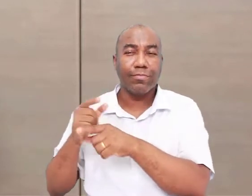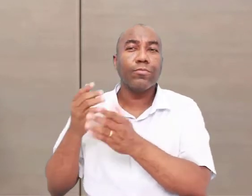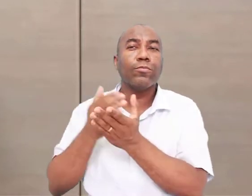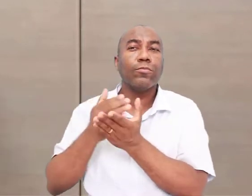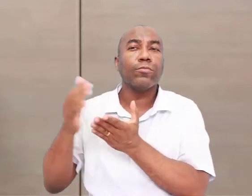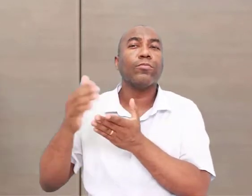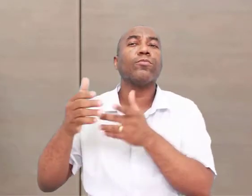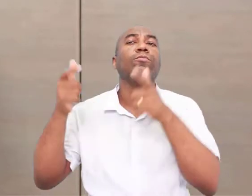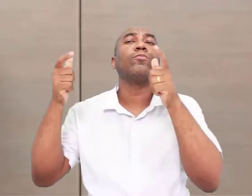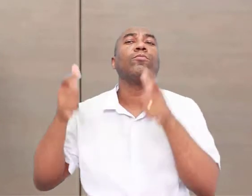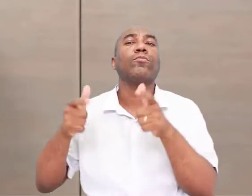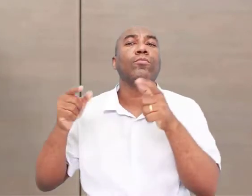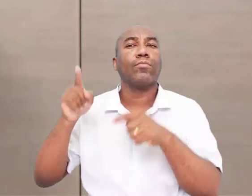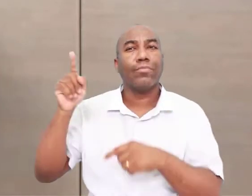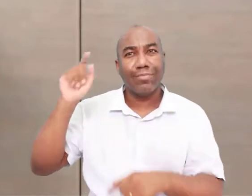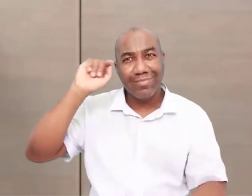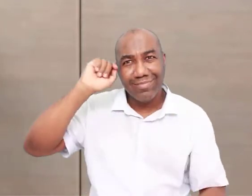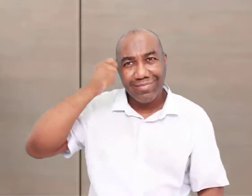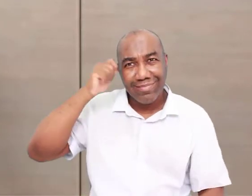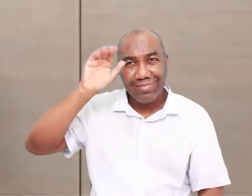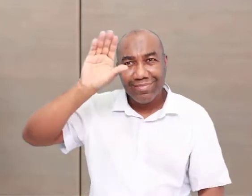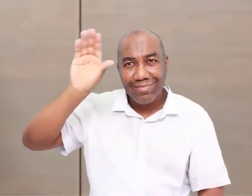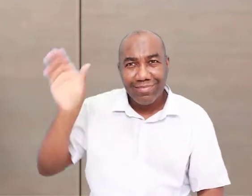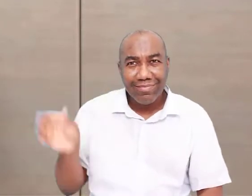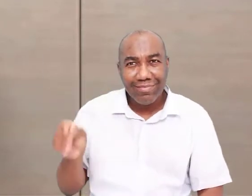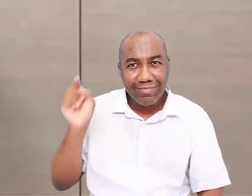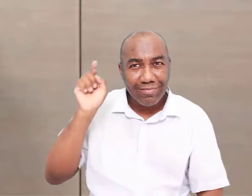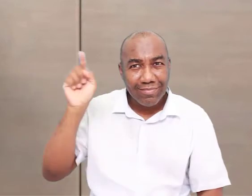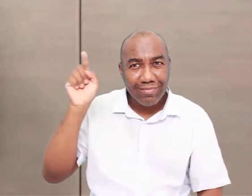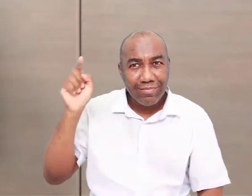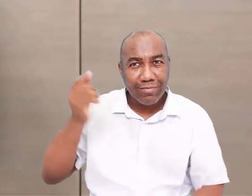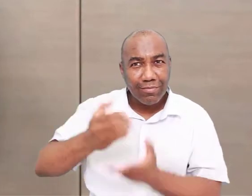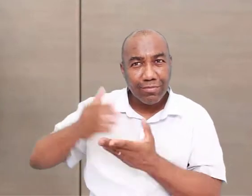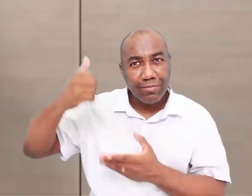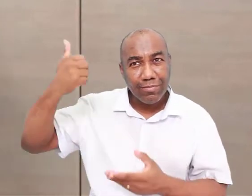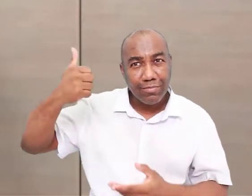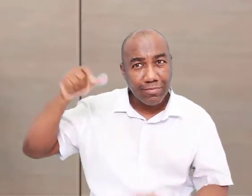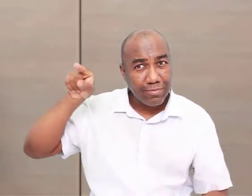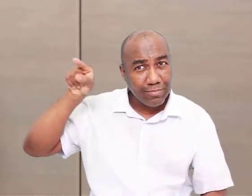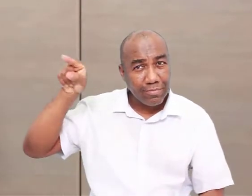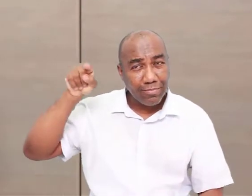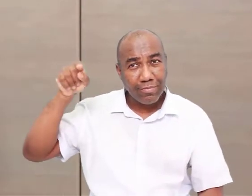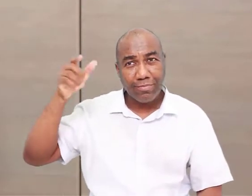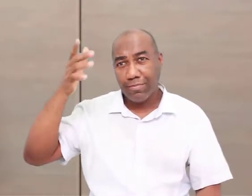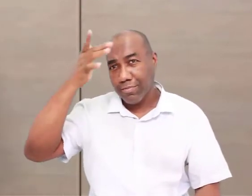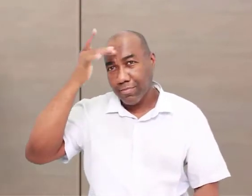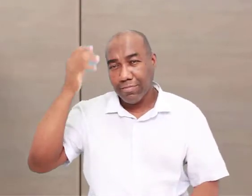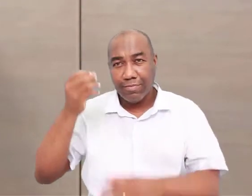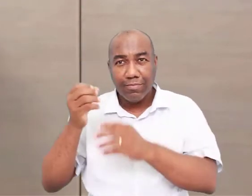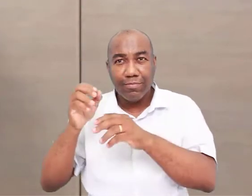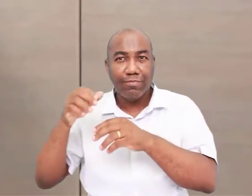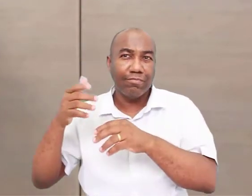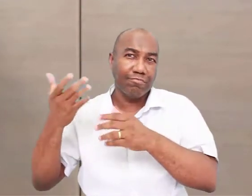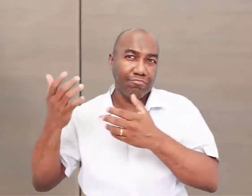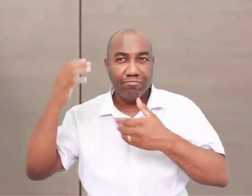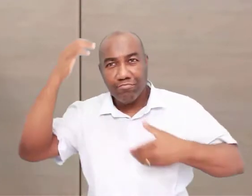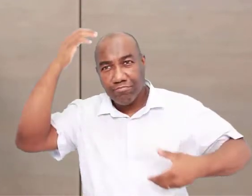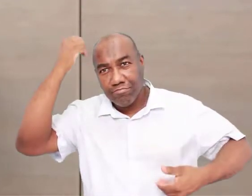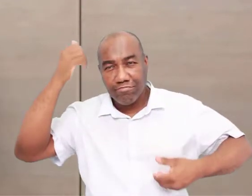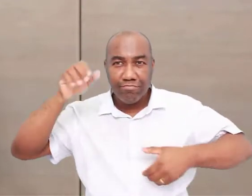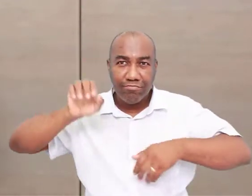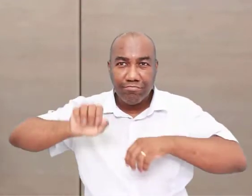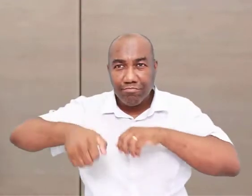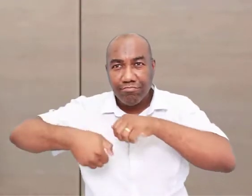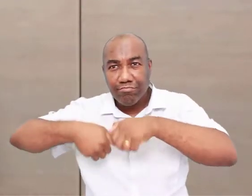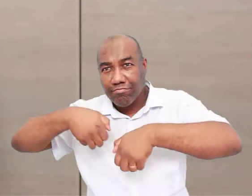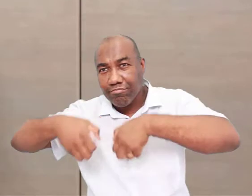Que os nossos ancestrais mais antigos surgiram lá. Então, esses fósseis, os mais antigos, né? Foram encontrados